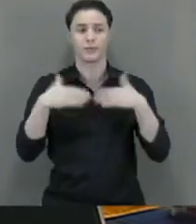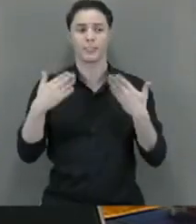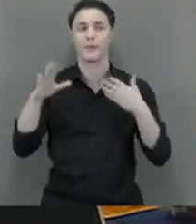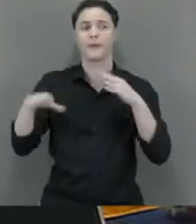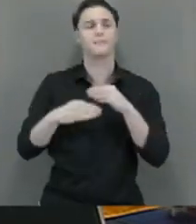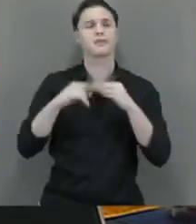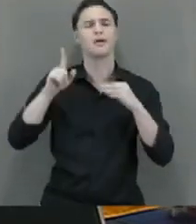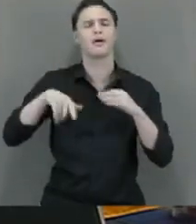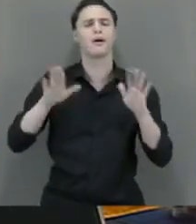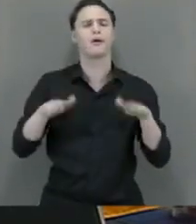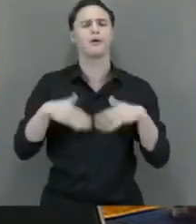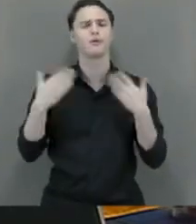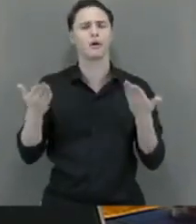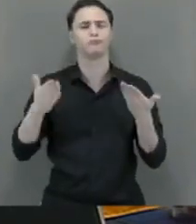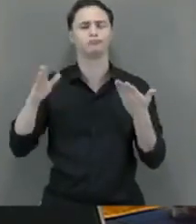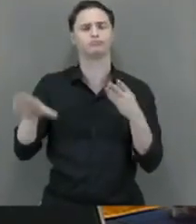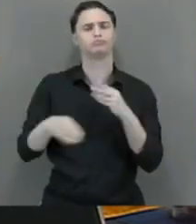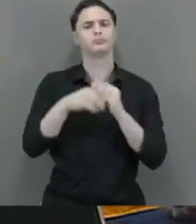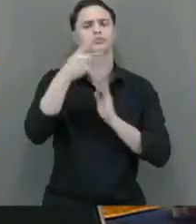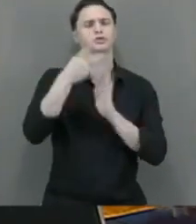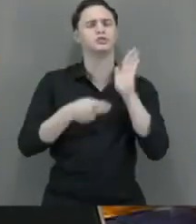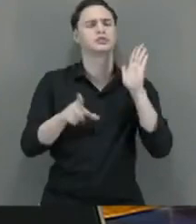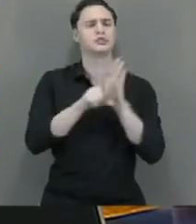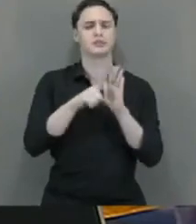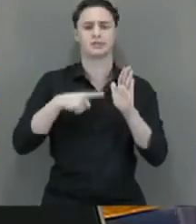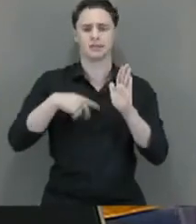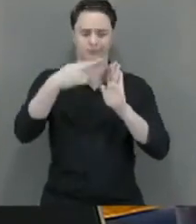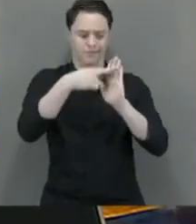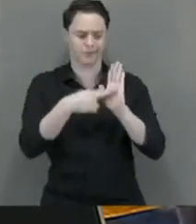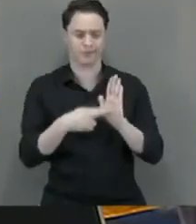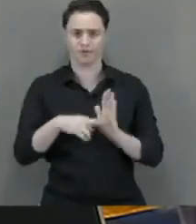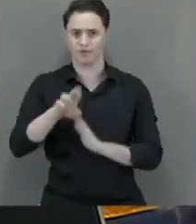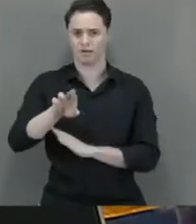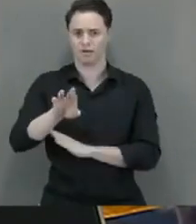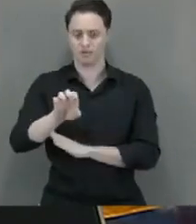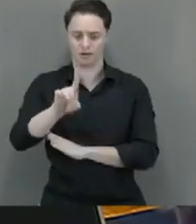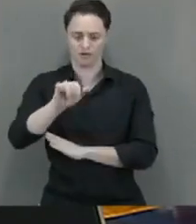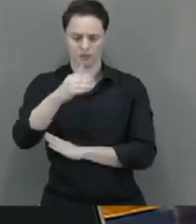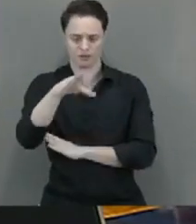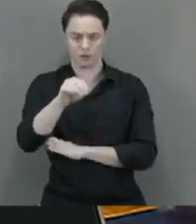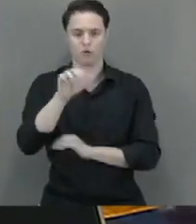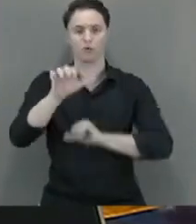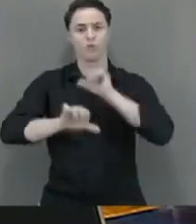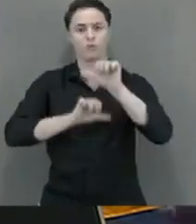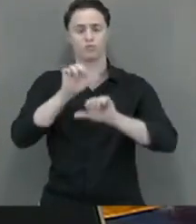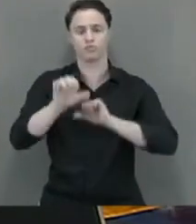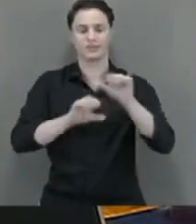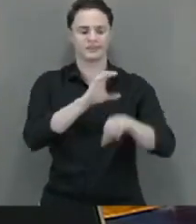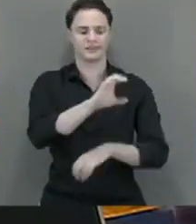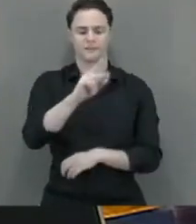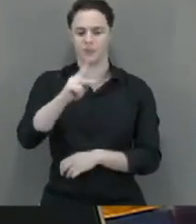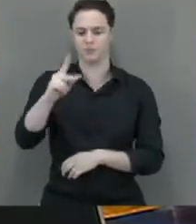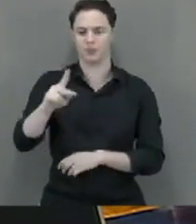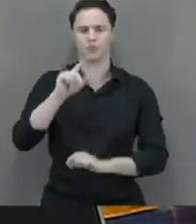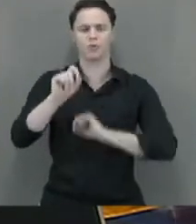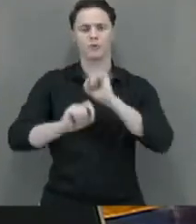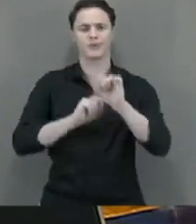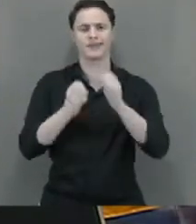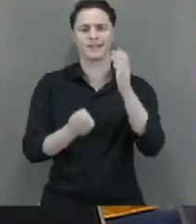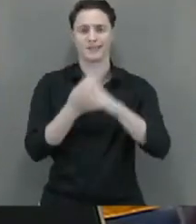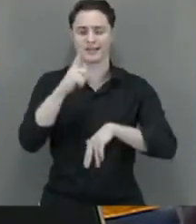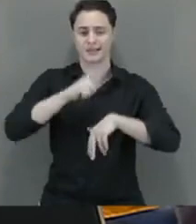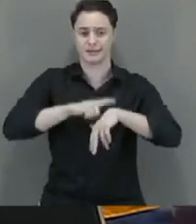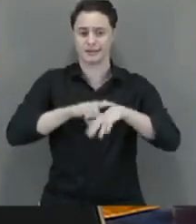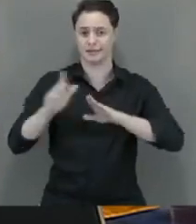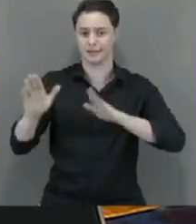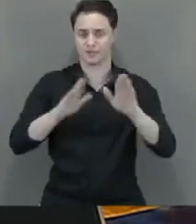seguinte. A emenda do projeto de lei passa a ter a seguinte redação. Altera o código de processo penal para estabelecer que o tempo de prisão